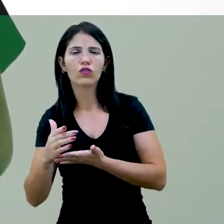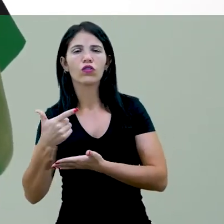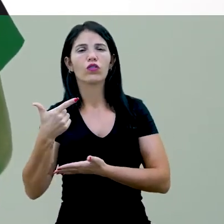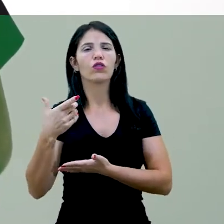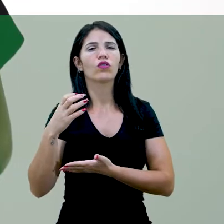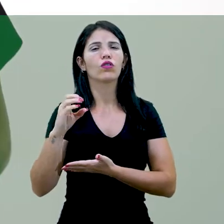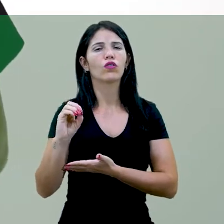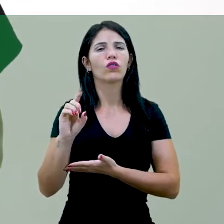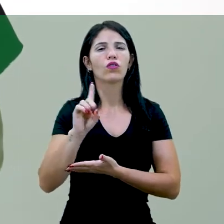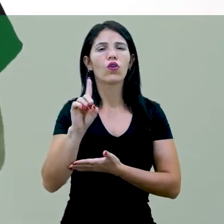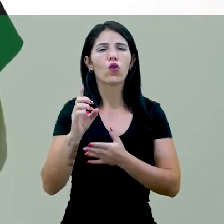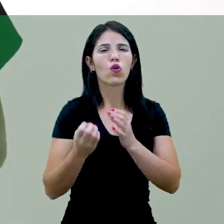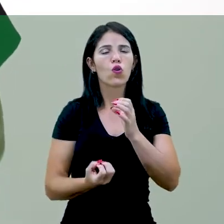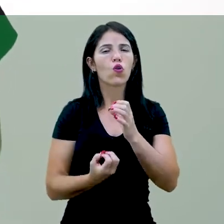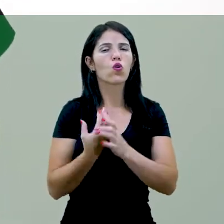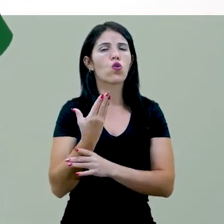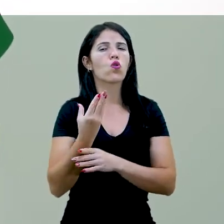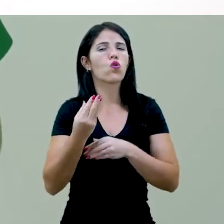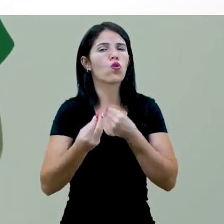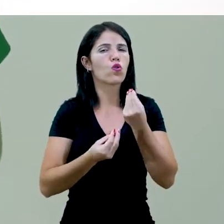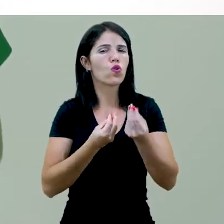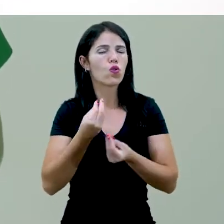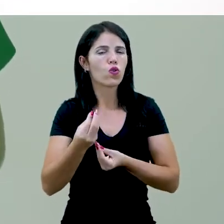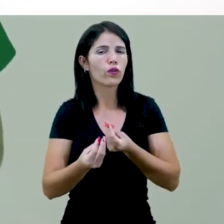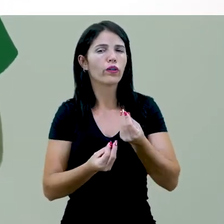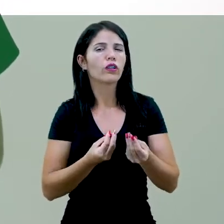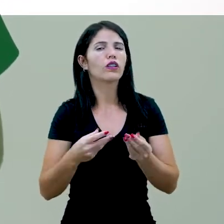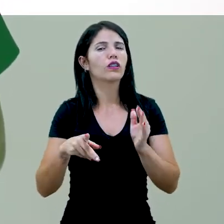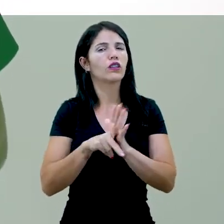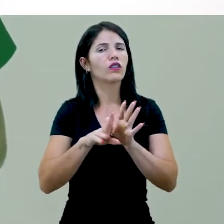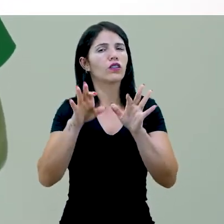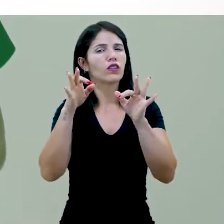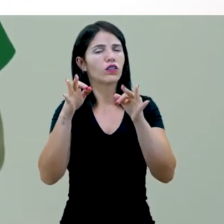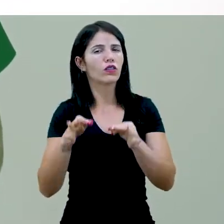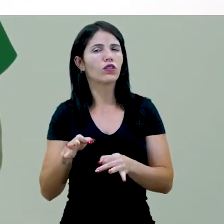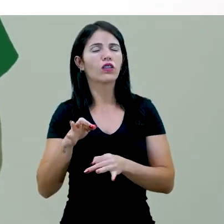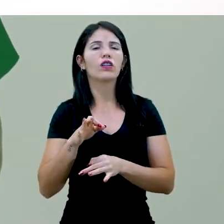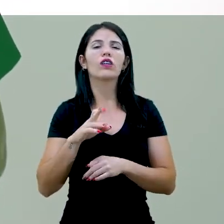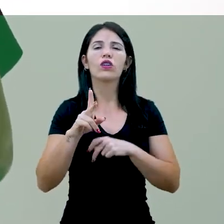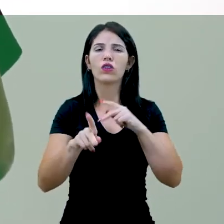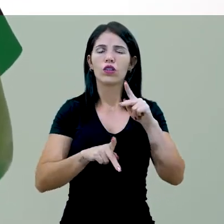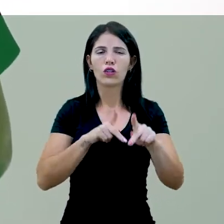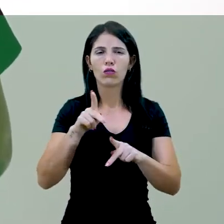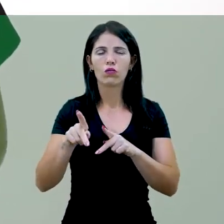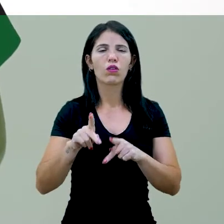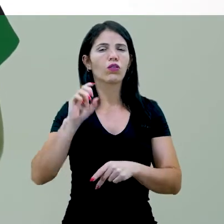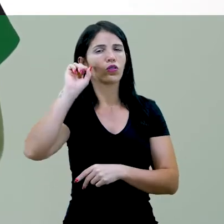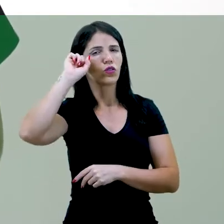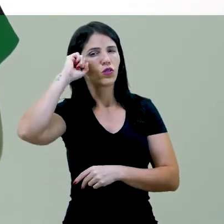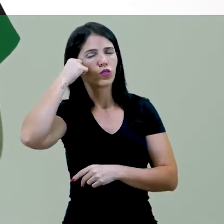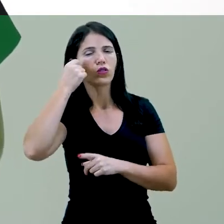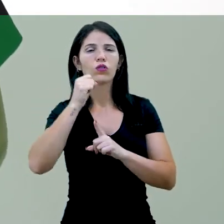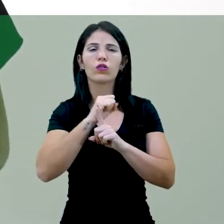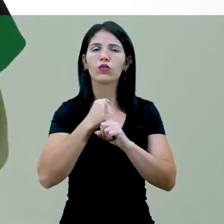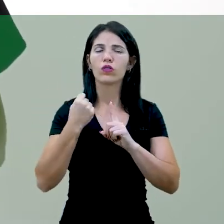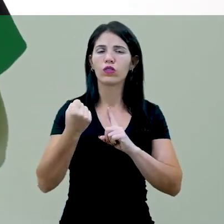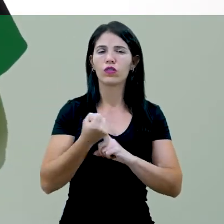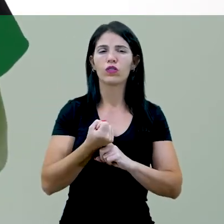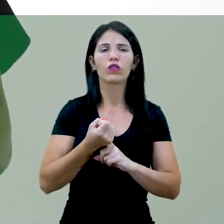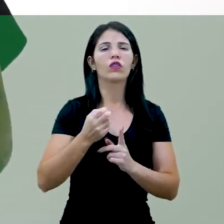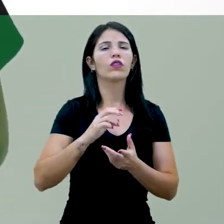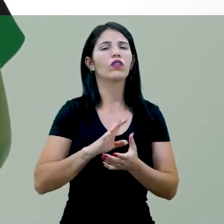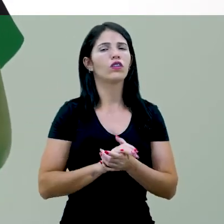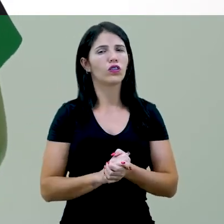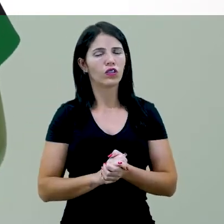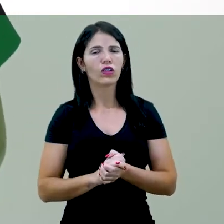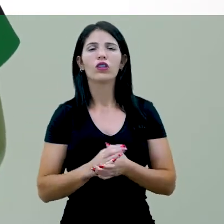XX, não criou nenhuma condição para inserção digna da população negra na sociedade. Ao contrário, diversas